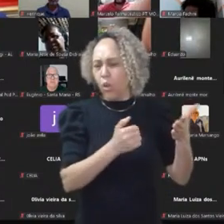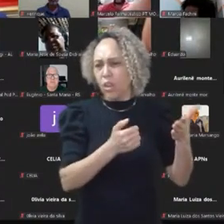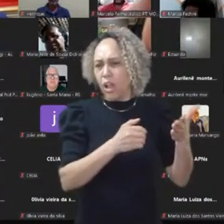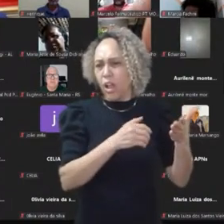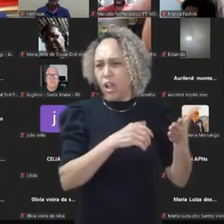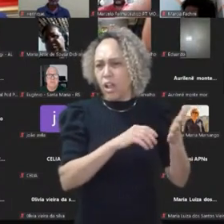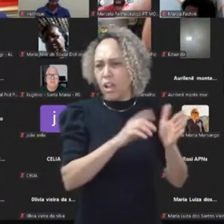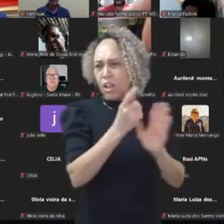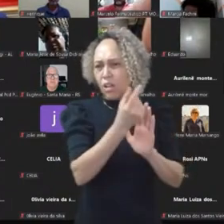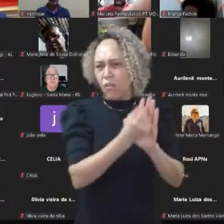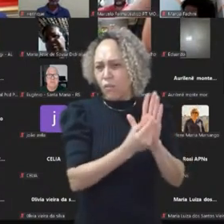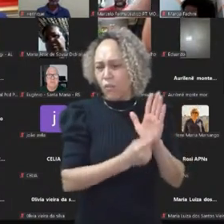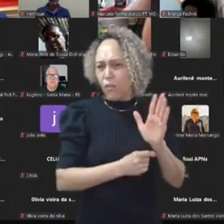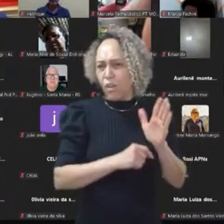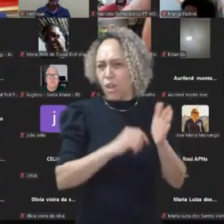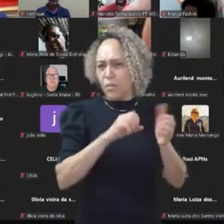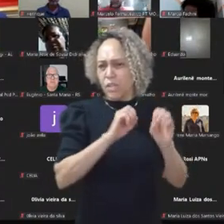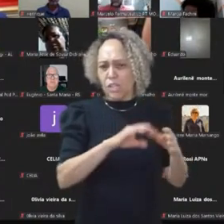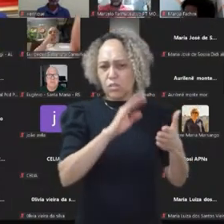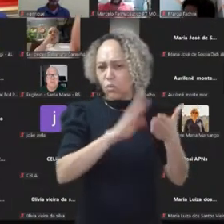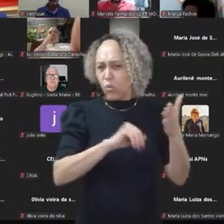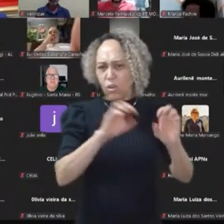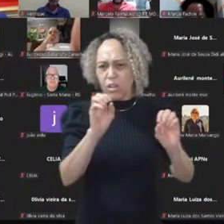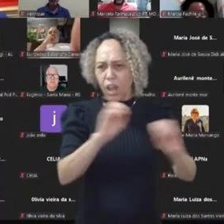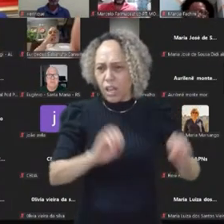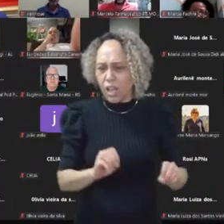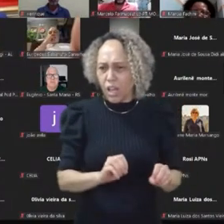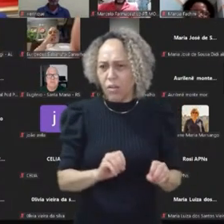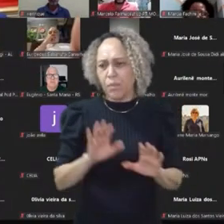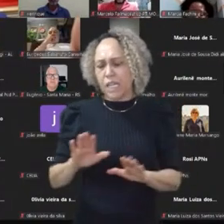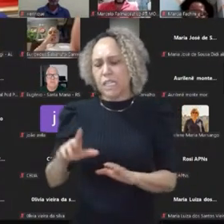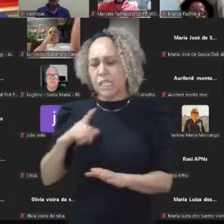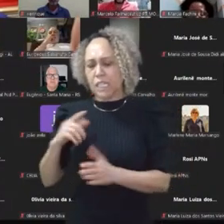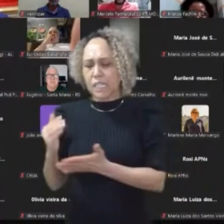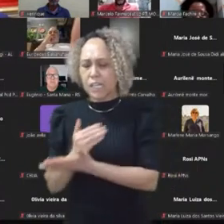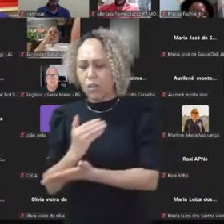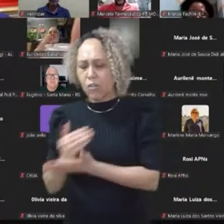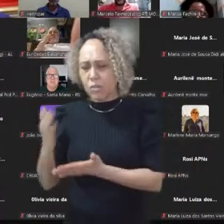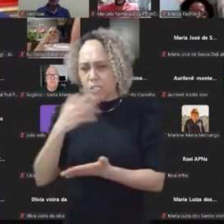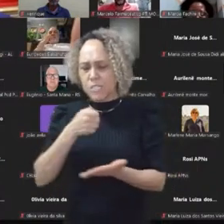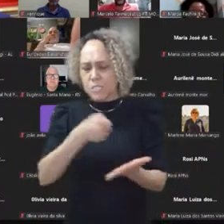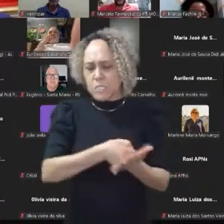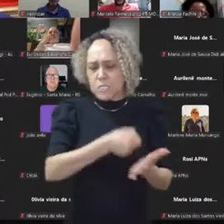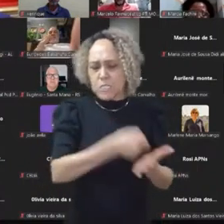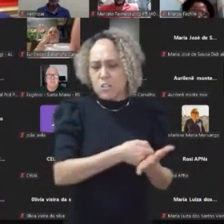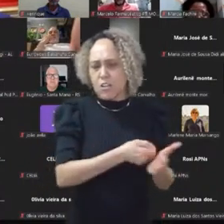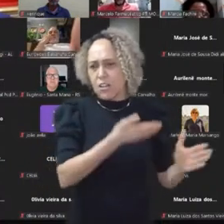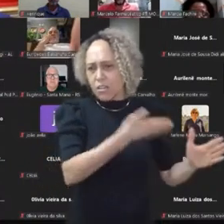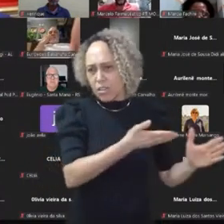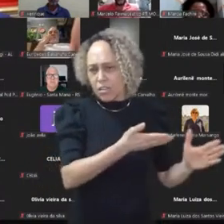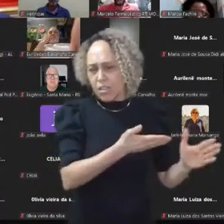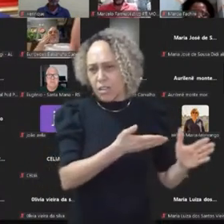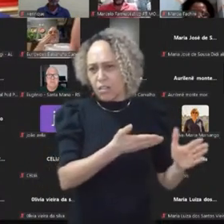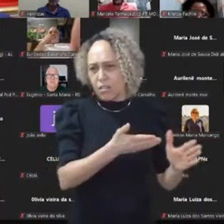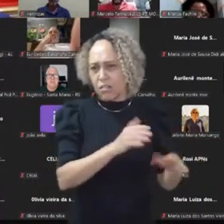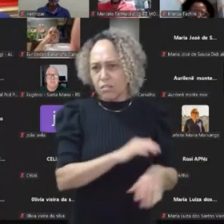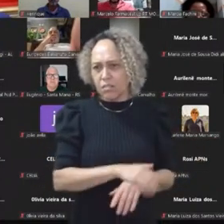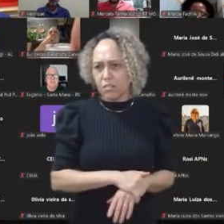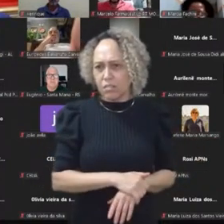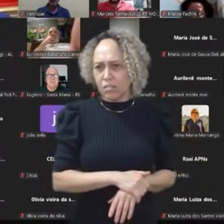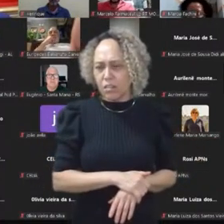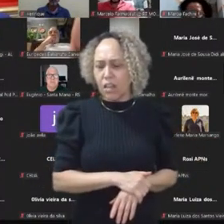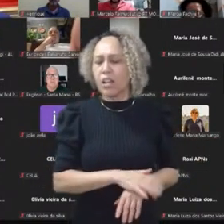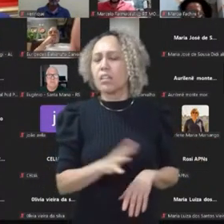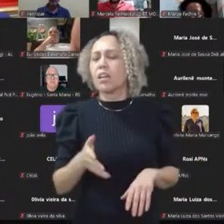comunicação do país, fora os outros aí, pressionando ele a fazer, e aí, alguém dessa estrutura fala, olha, os argumentos